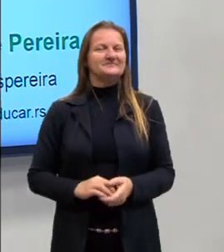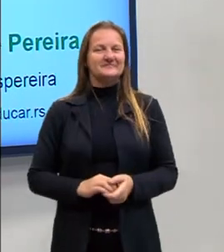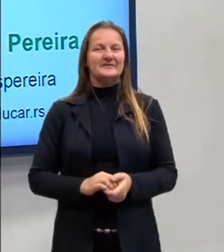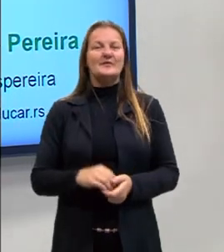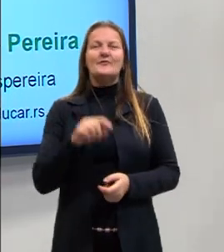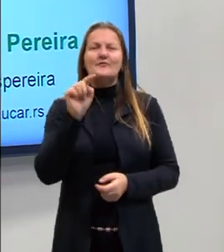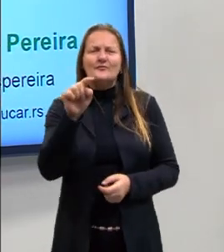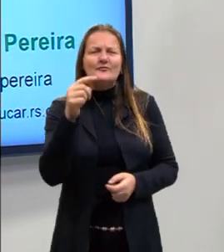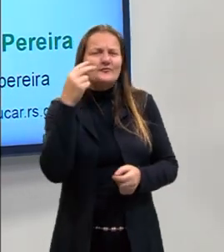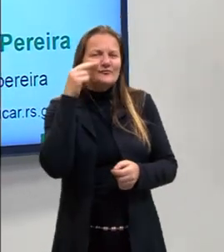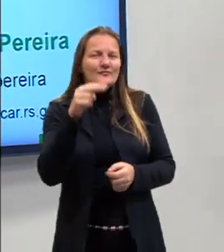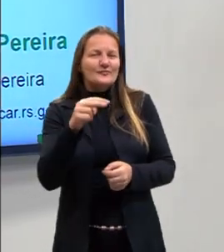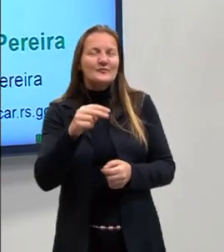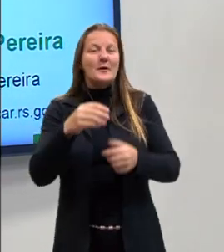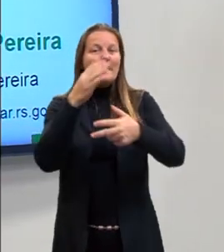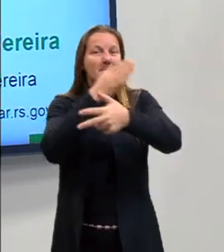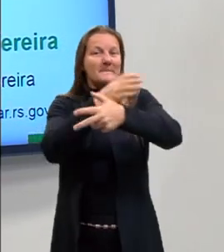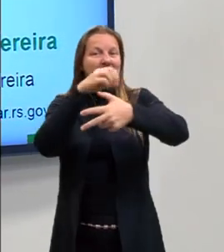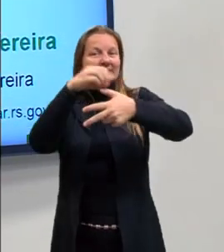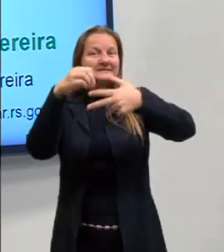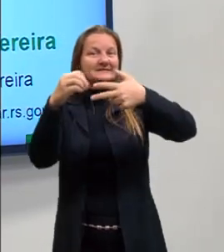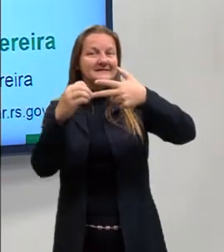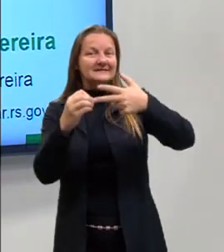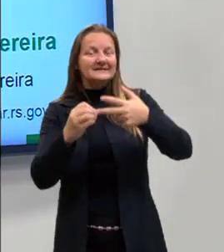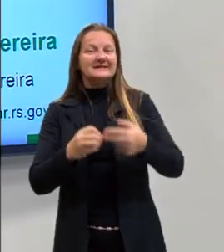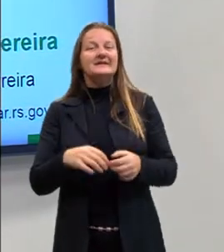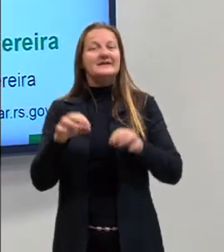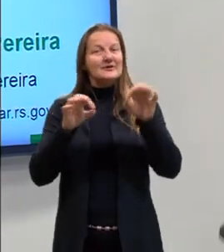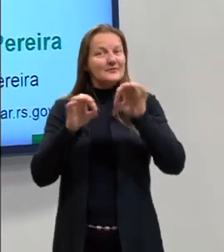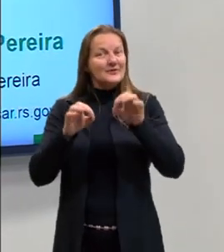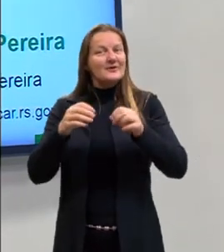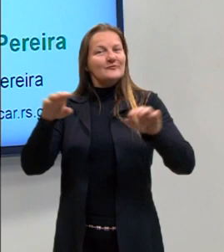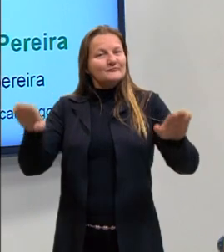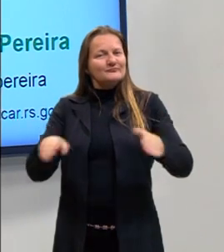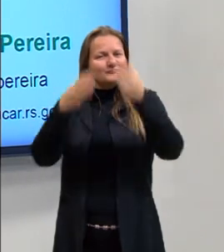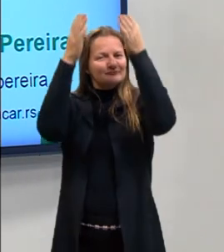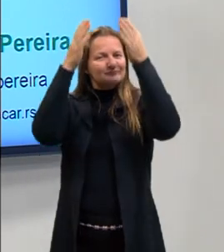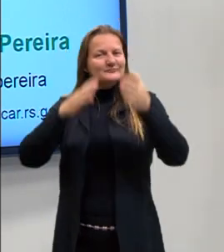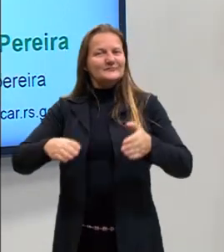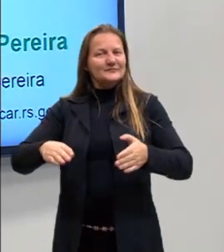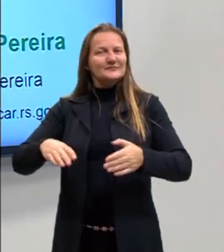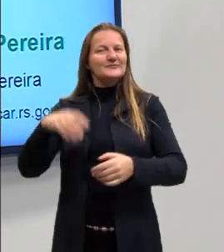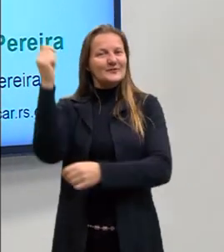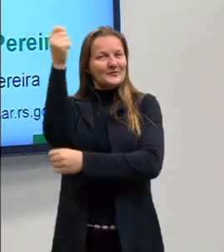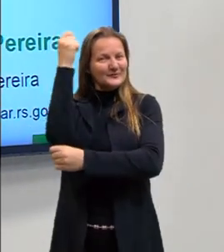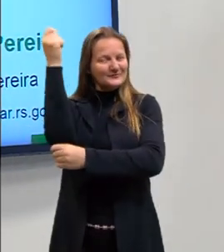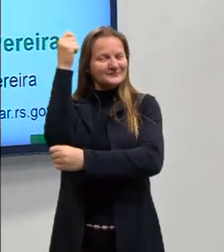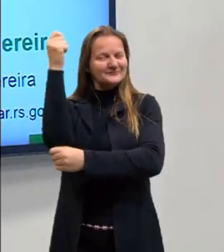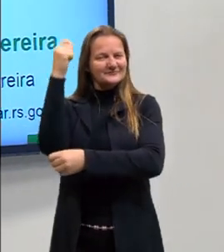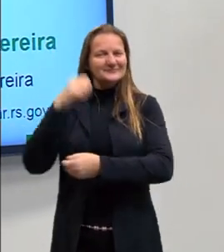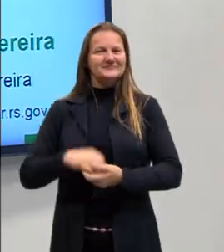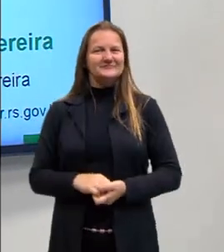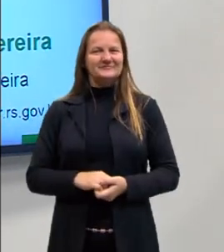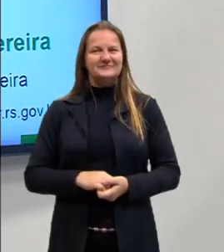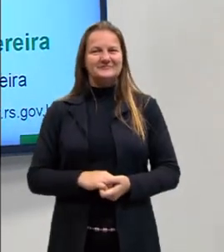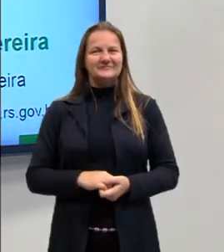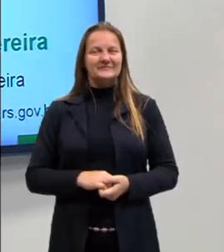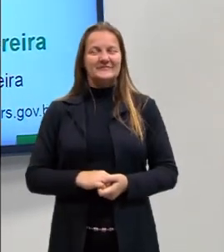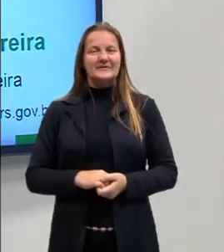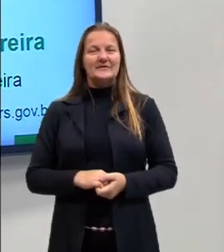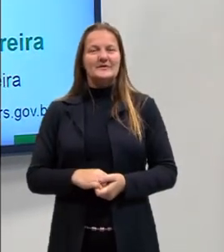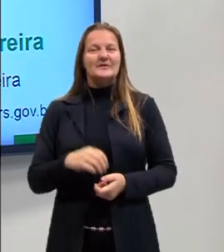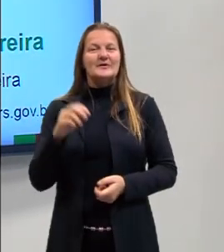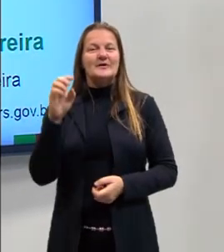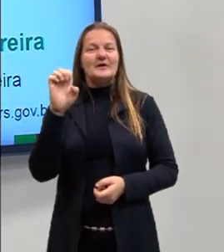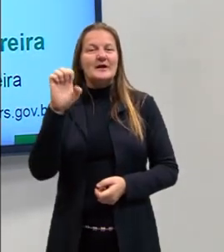Você está assistindo o programa pré-ENEM, um programa da SEDUC, Secretaria de Educação do Estado do Rio Grande do Sul. Eu me